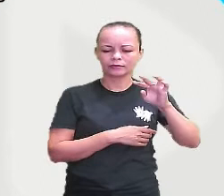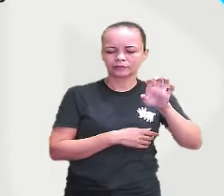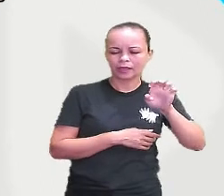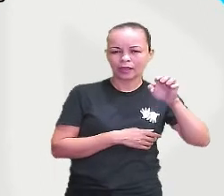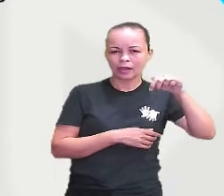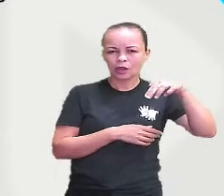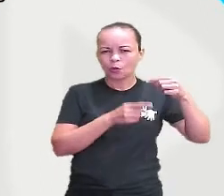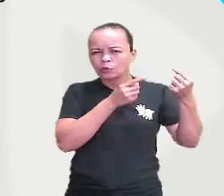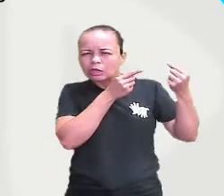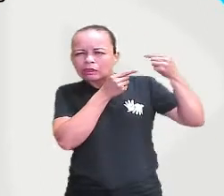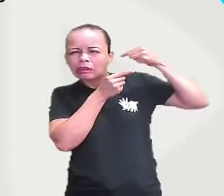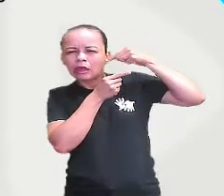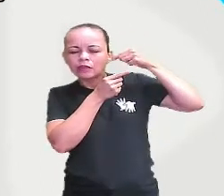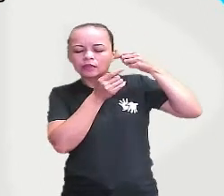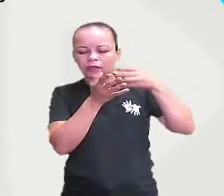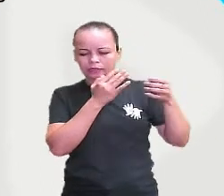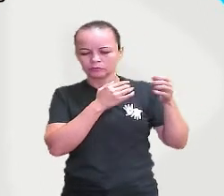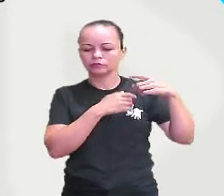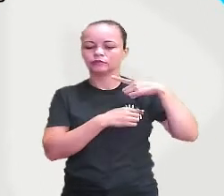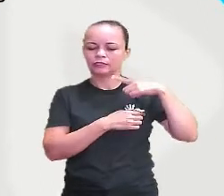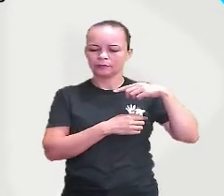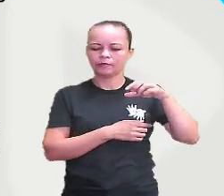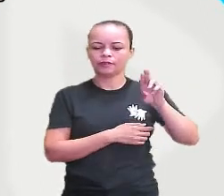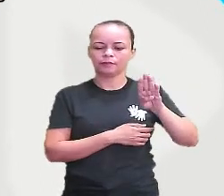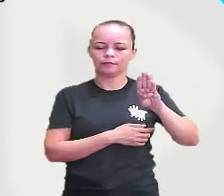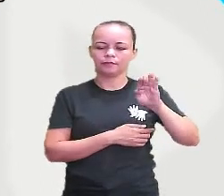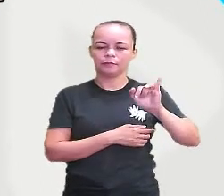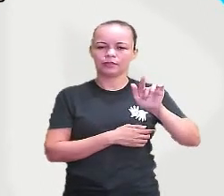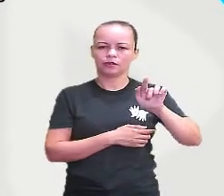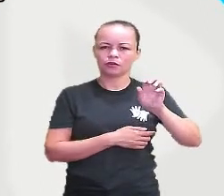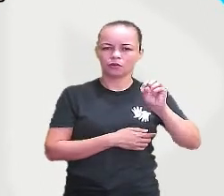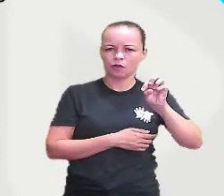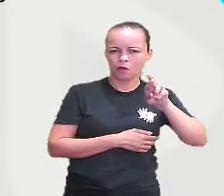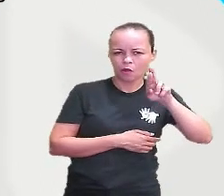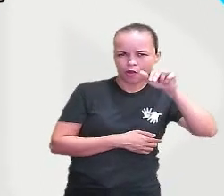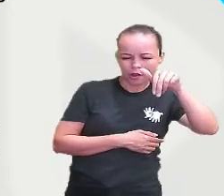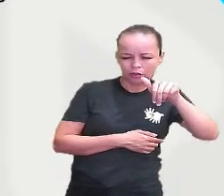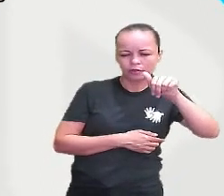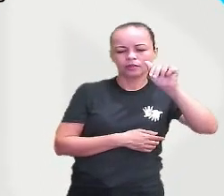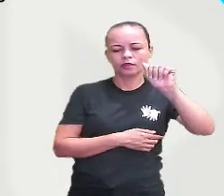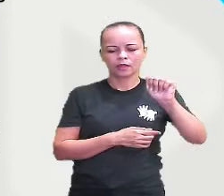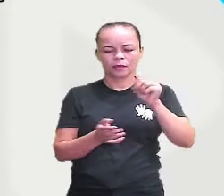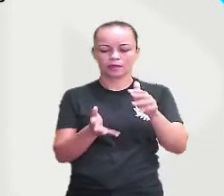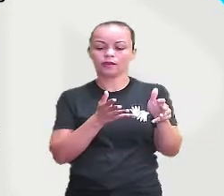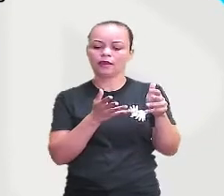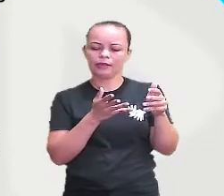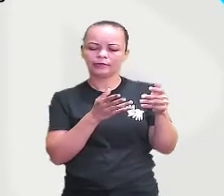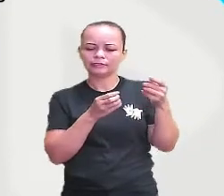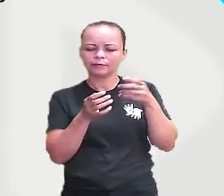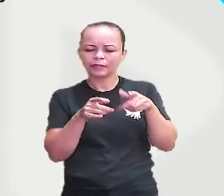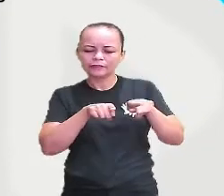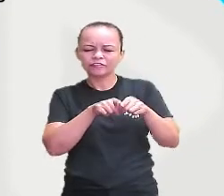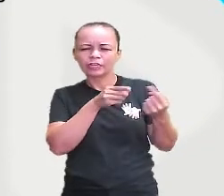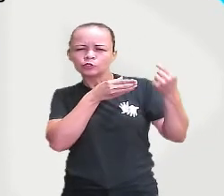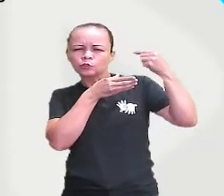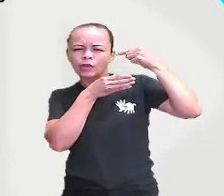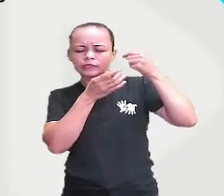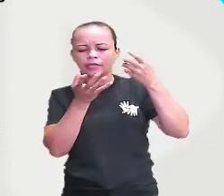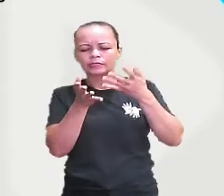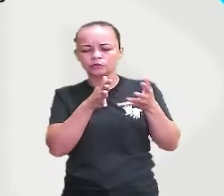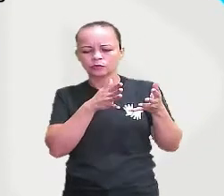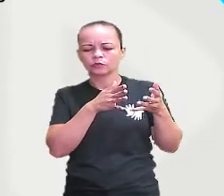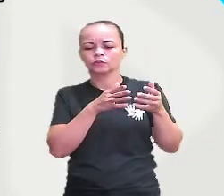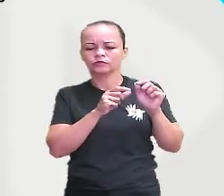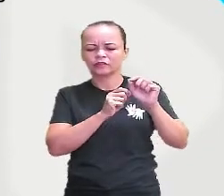também que se chama bigorna. Vocês já ouviram falar disso? Temos o estribo, que é ligado à janela oval. Todos eles